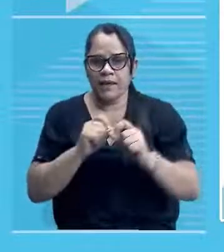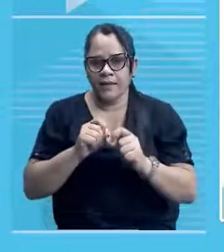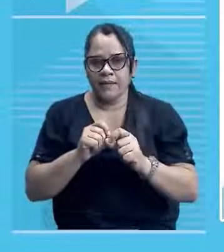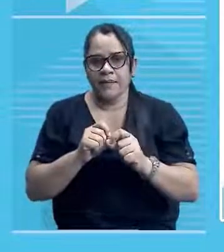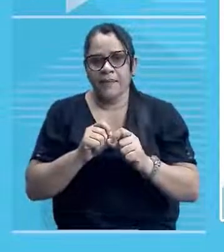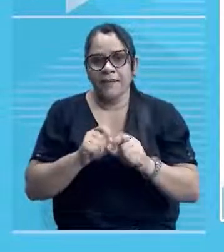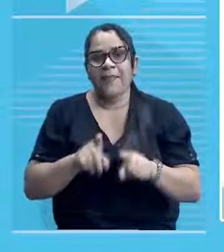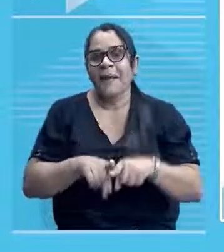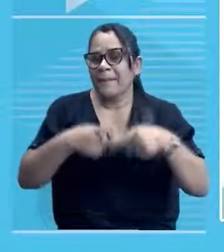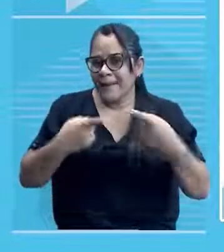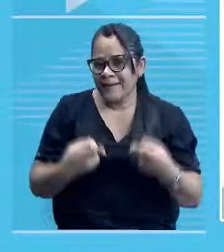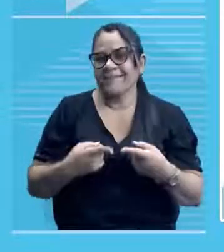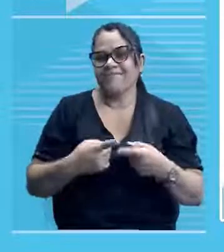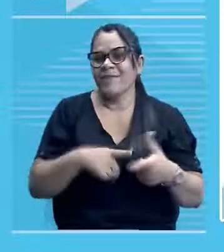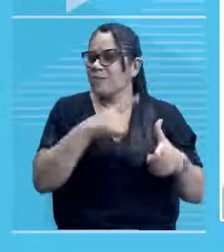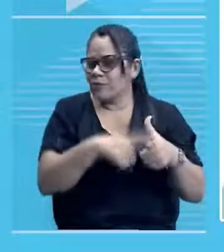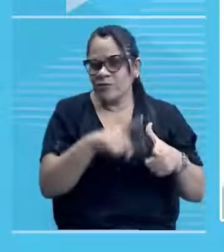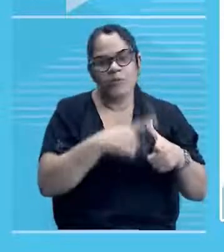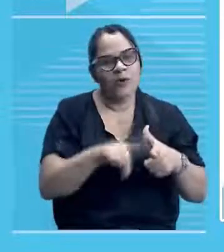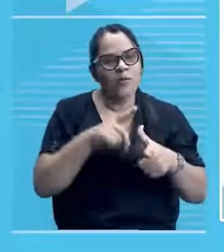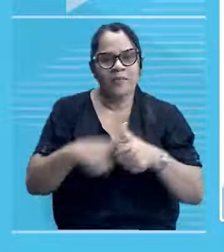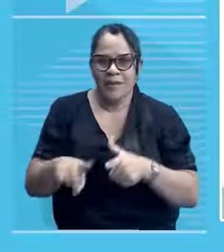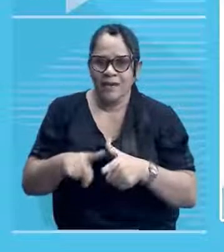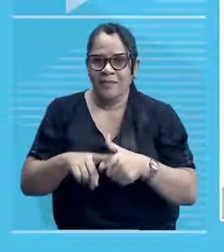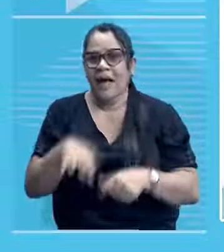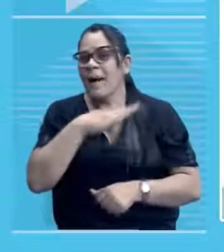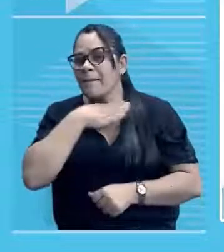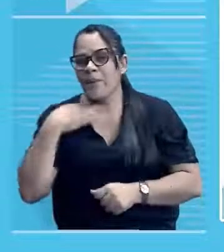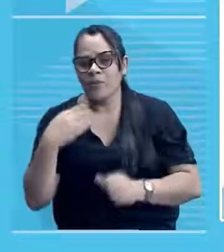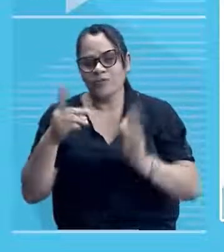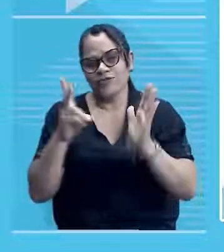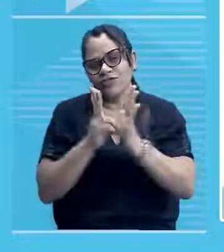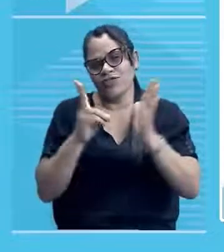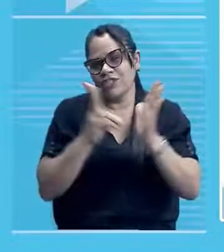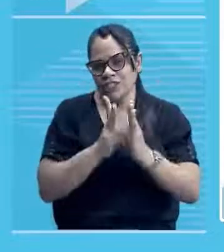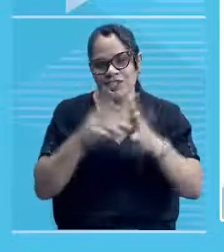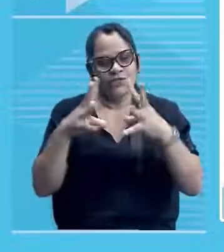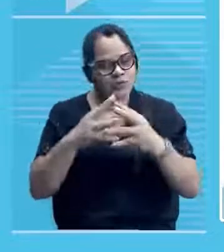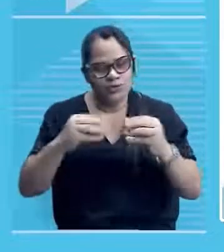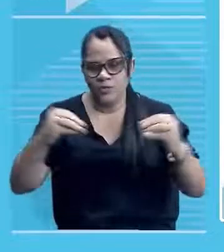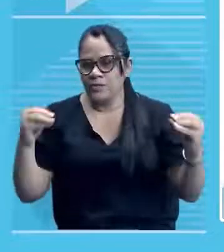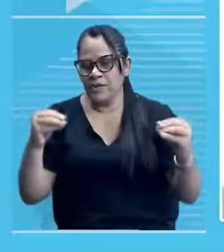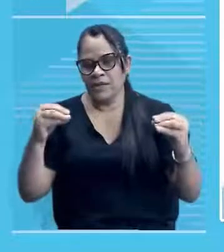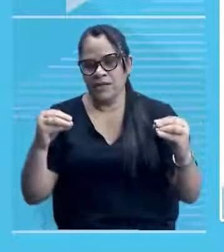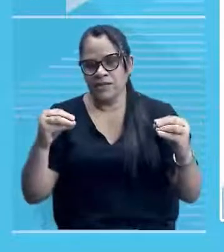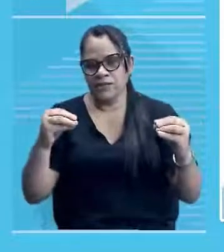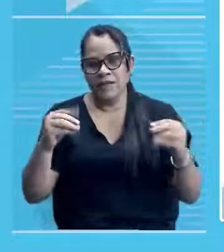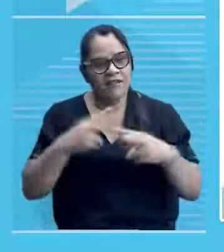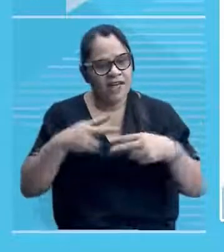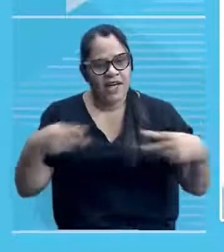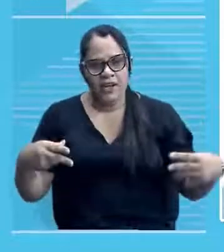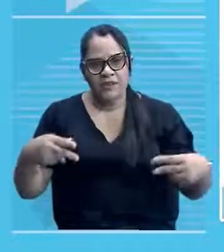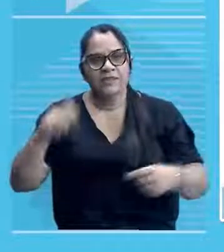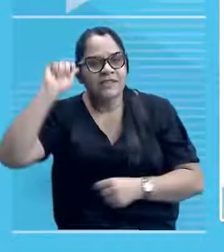A morte de negros, né? Então foi de uma forma muito, vamos dizer assim,